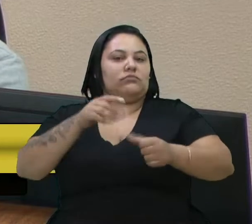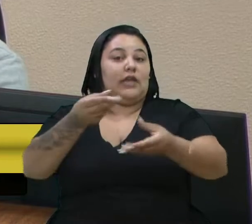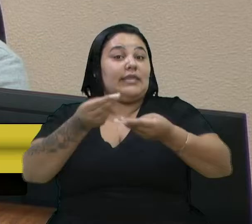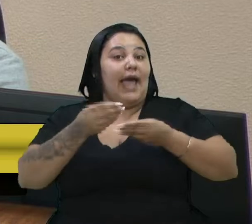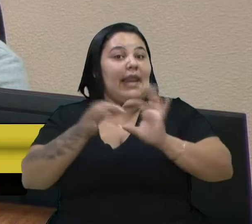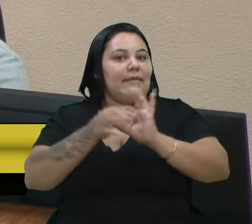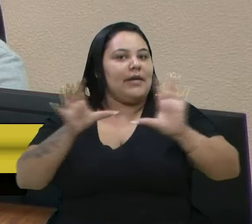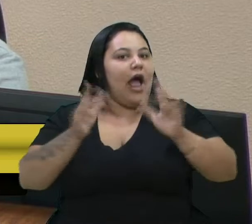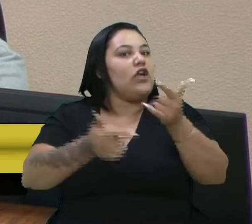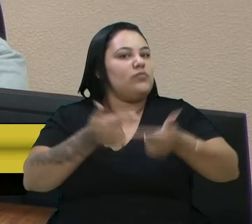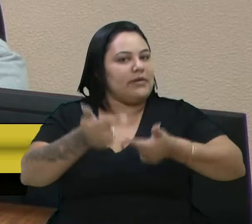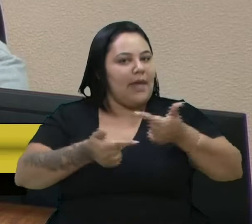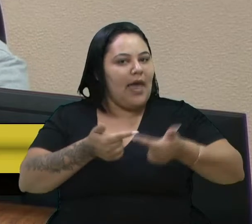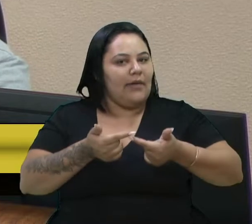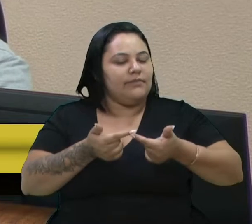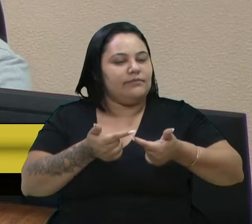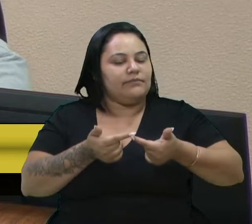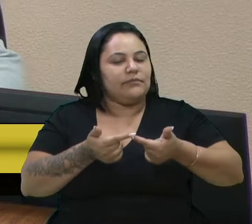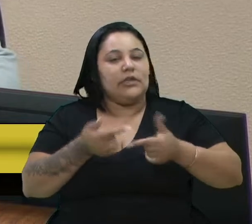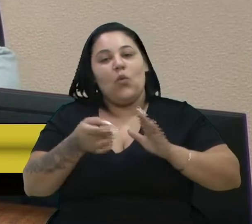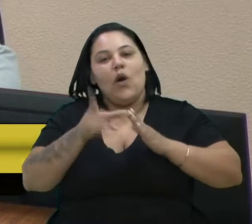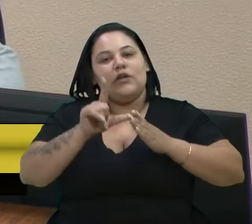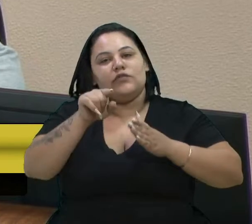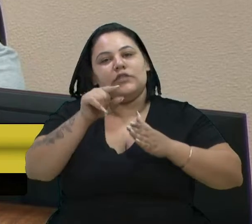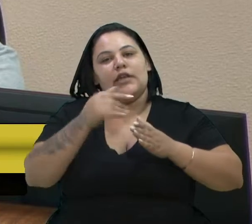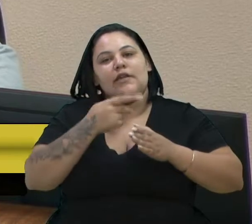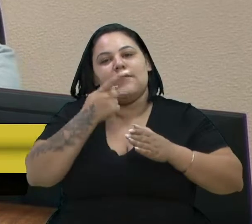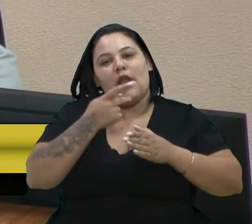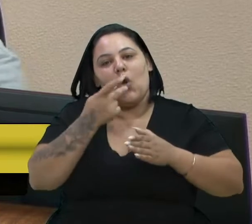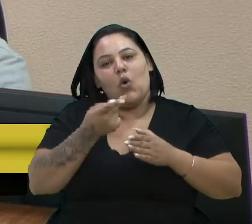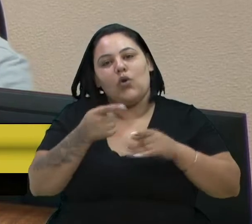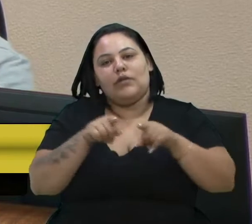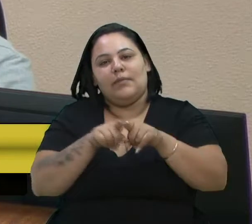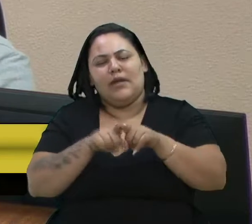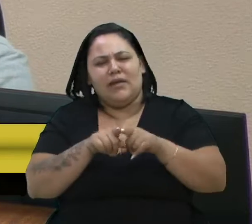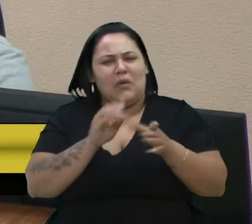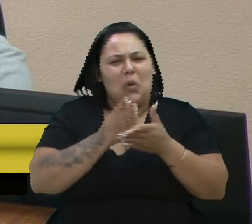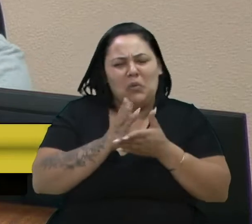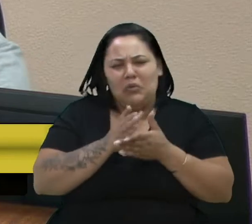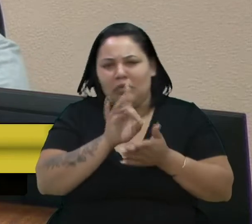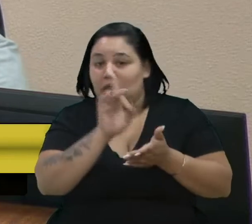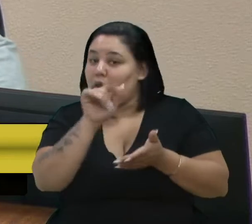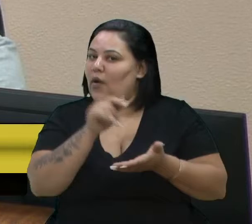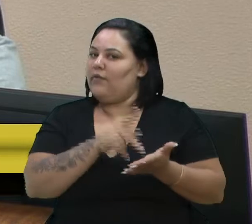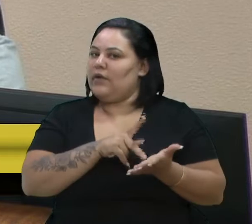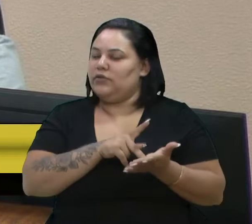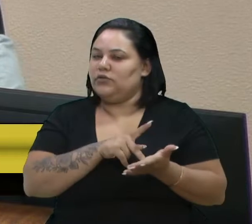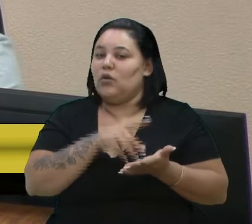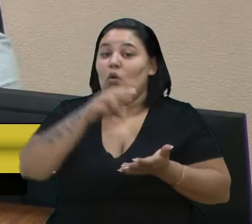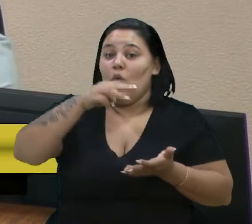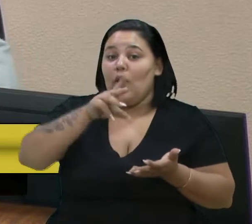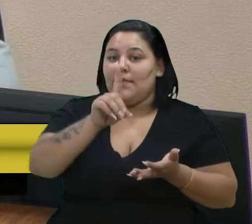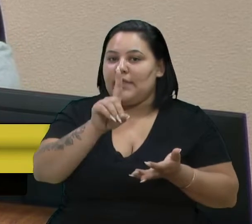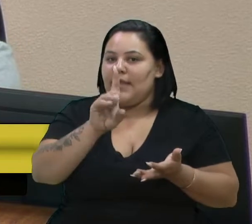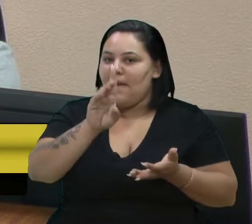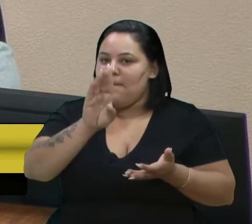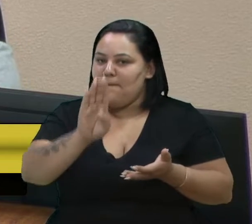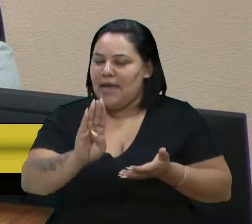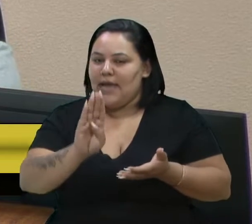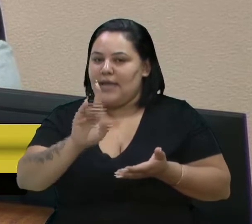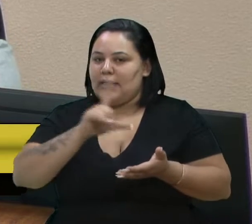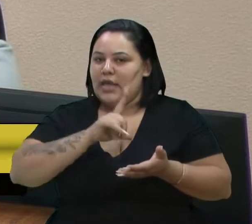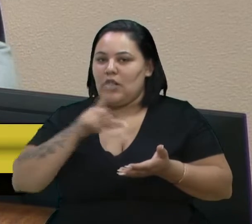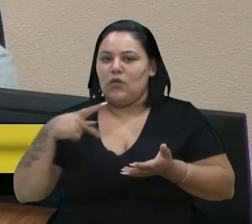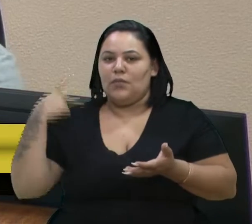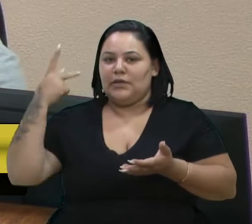atuação. Então, quando o senhor comentou ontem que o MDB havia articulado, isso não é verdade. O MDB, através da pessoa do seu presidente, que é o deputado